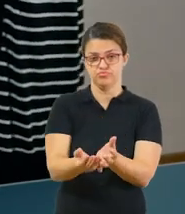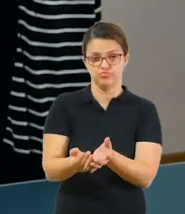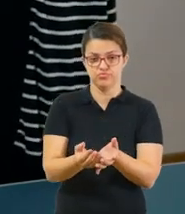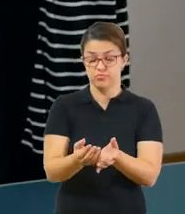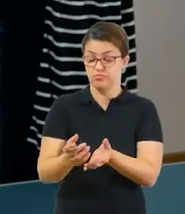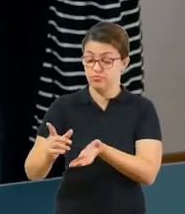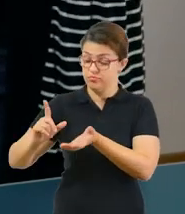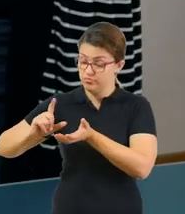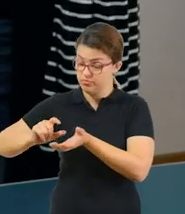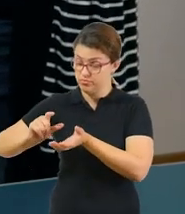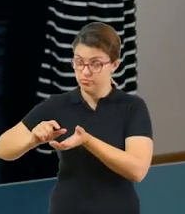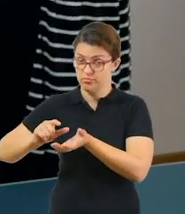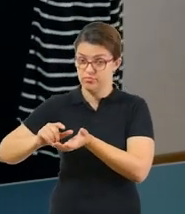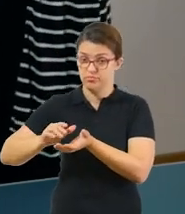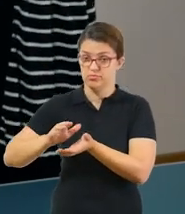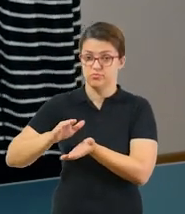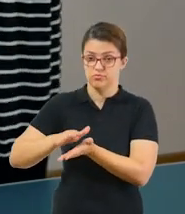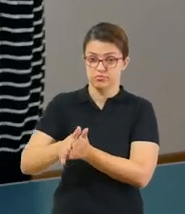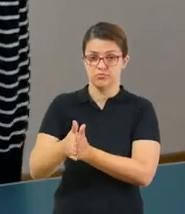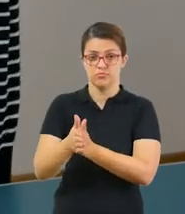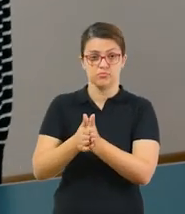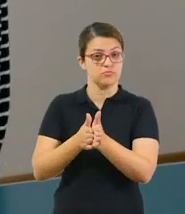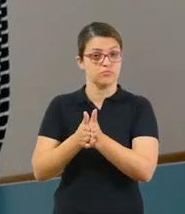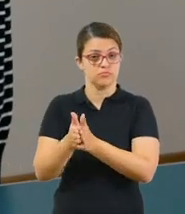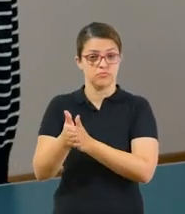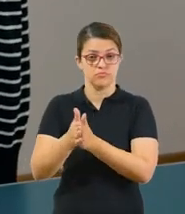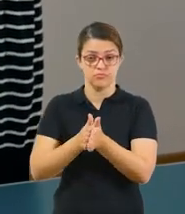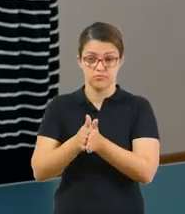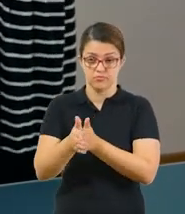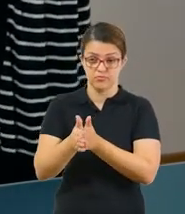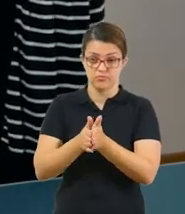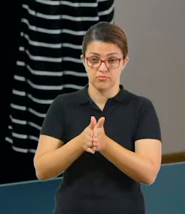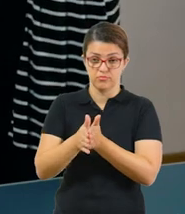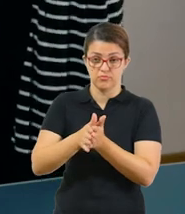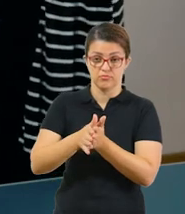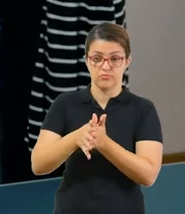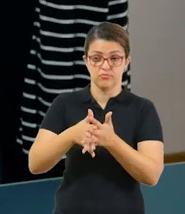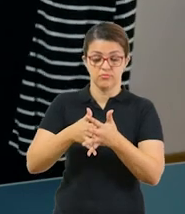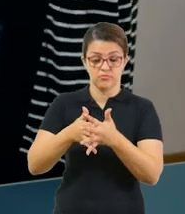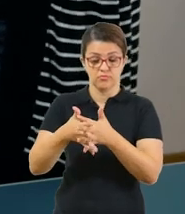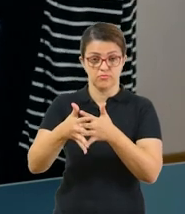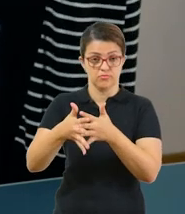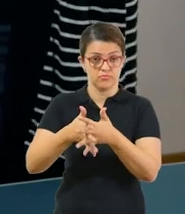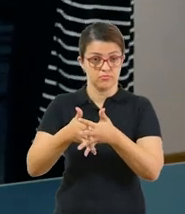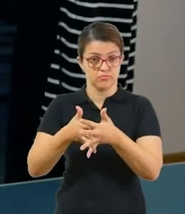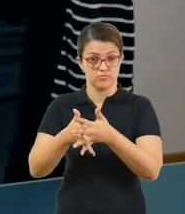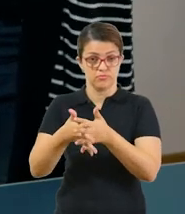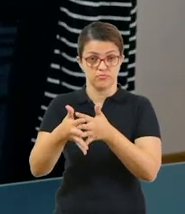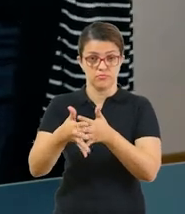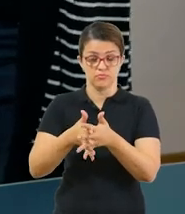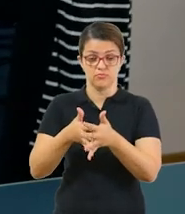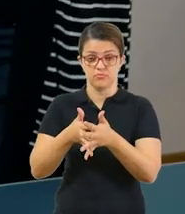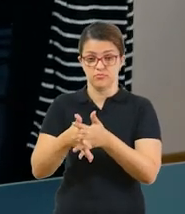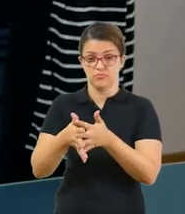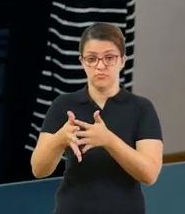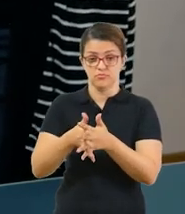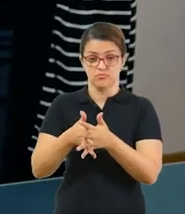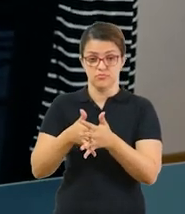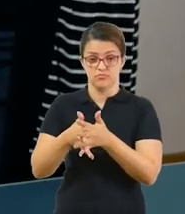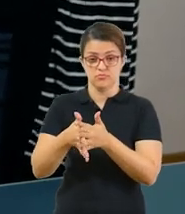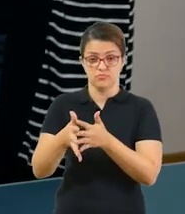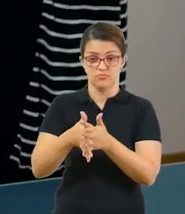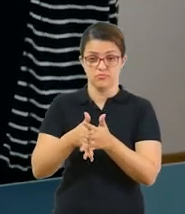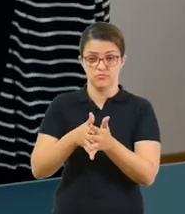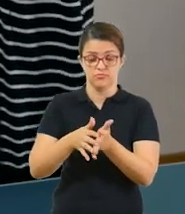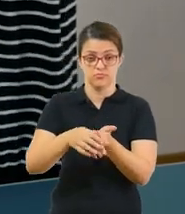sabonete. Esfregue as palmas das mãos umas nas outras. Entrelace os dedos para lavar cada um deles.